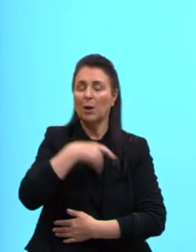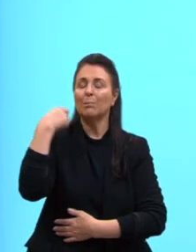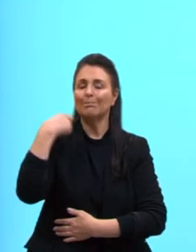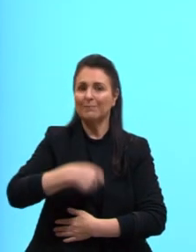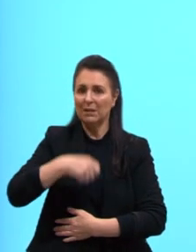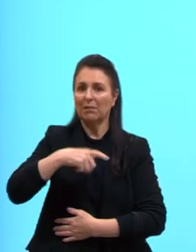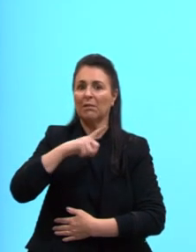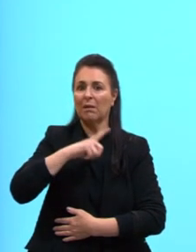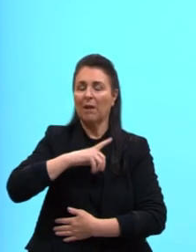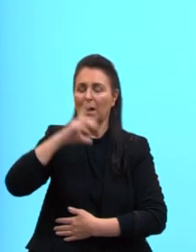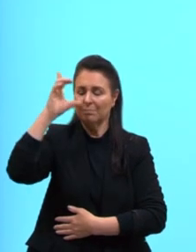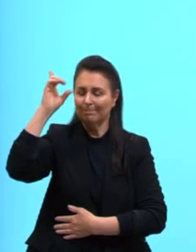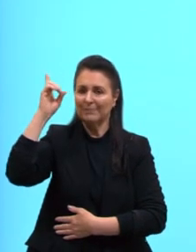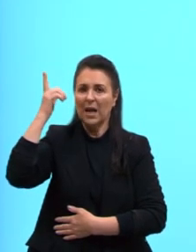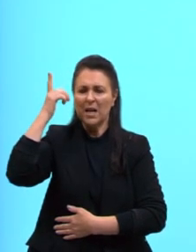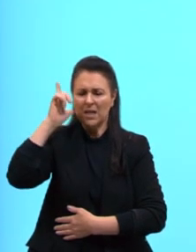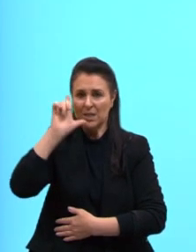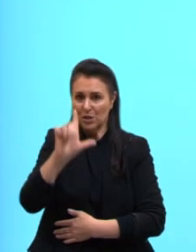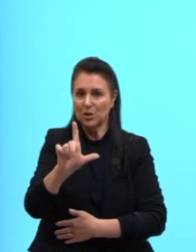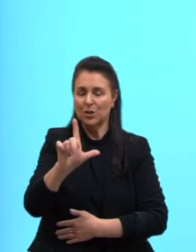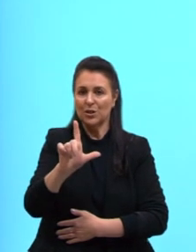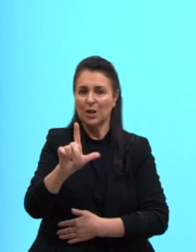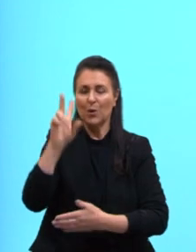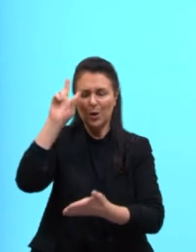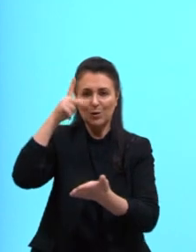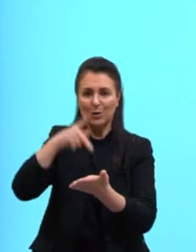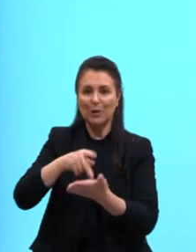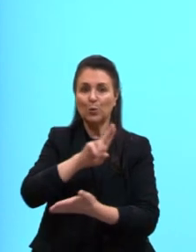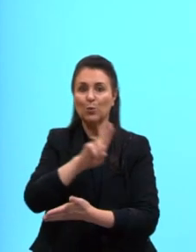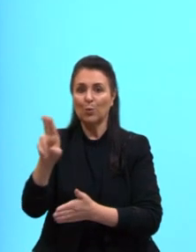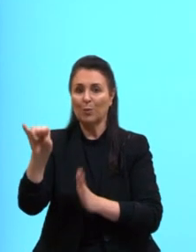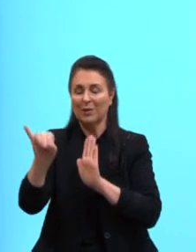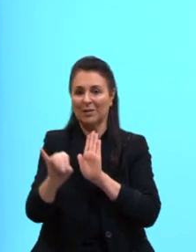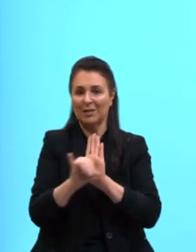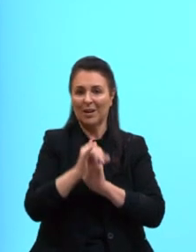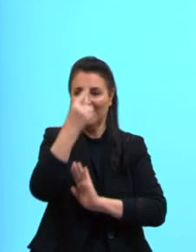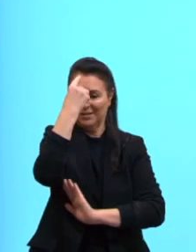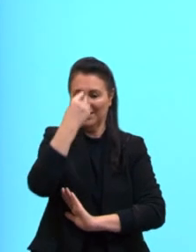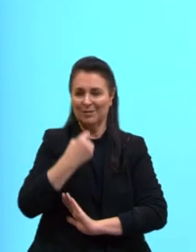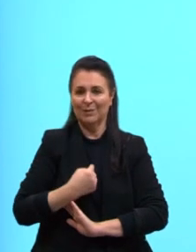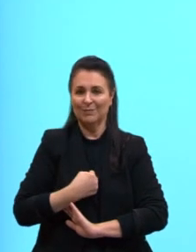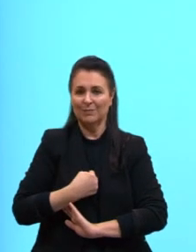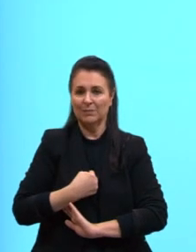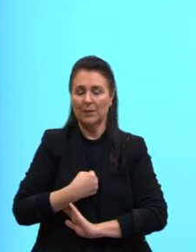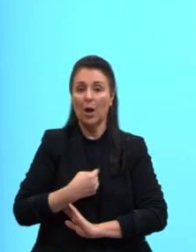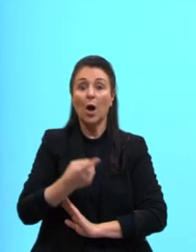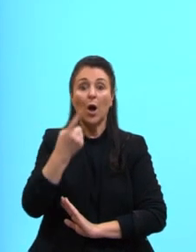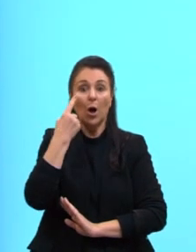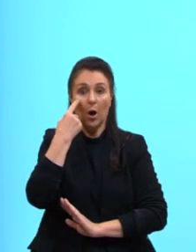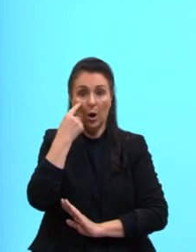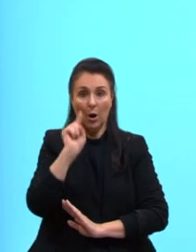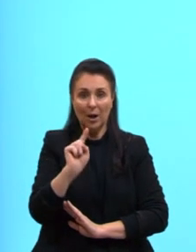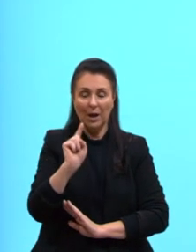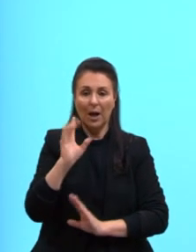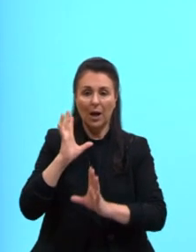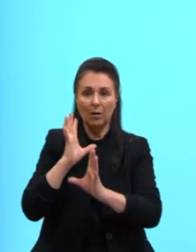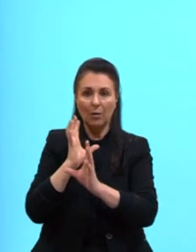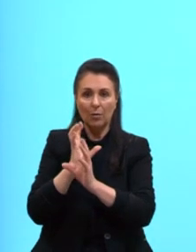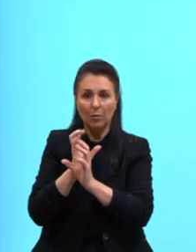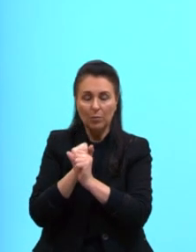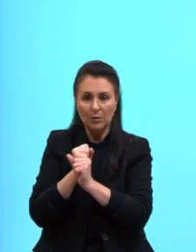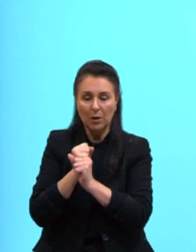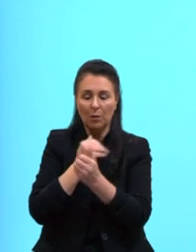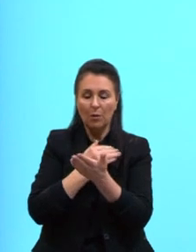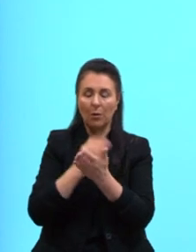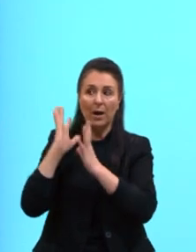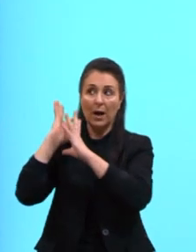garantia e o reconhecimento do seu nome e identidade. Reparem que, nessa conclusão, é retomado a tese da